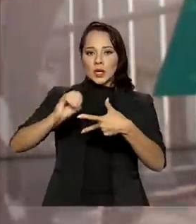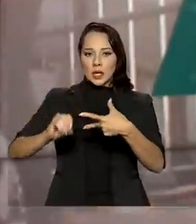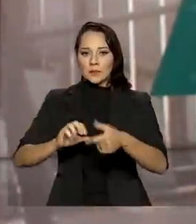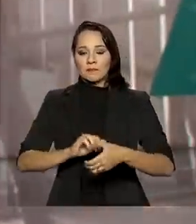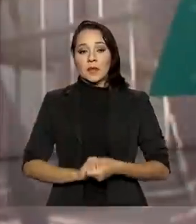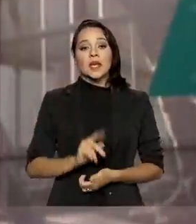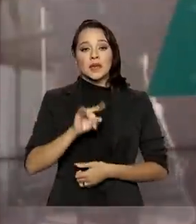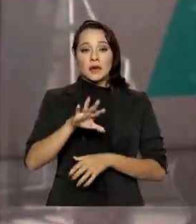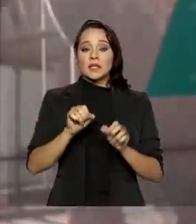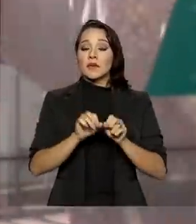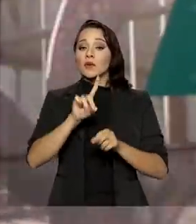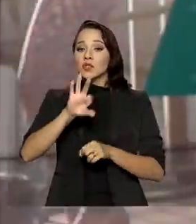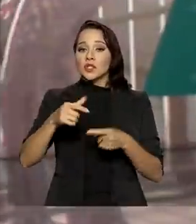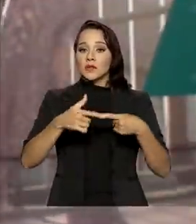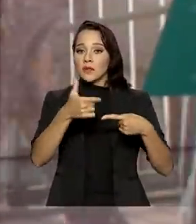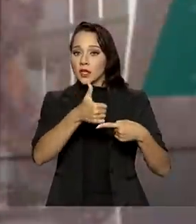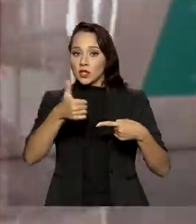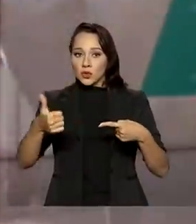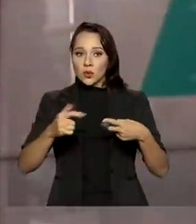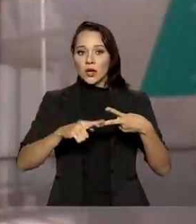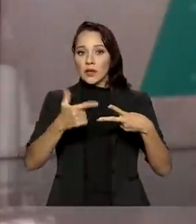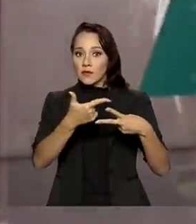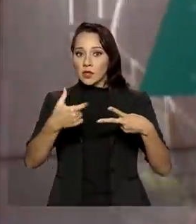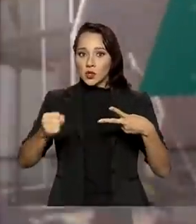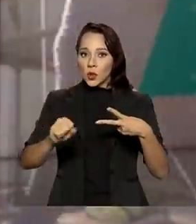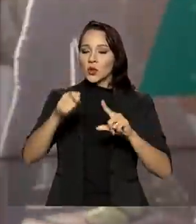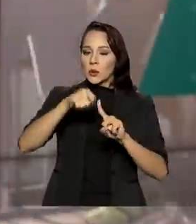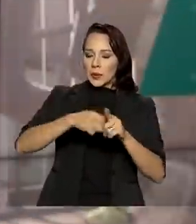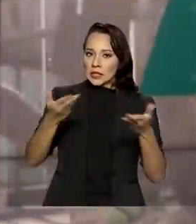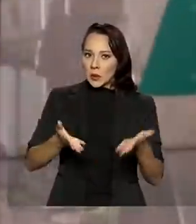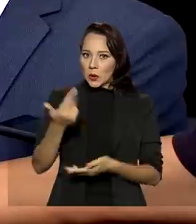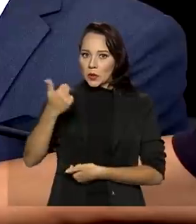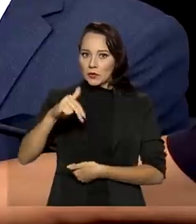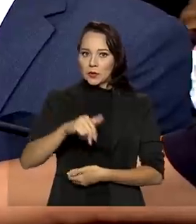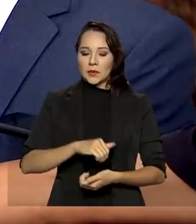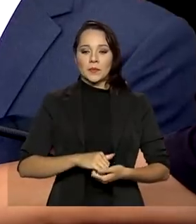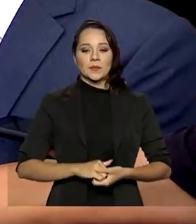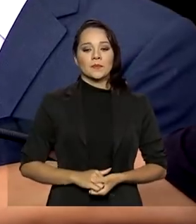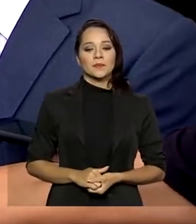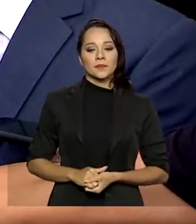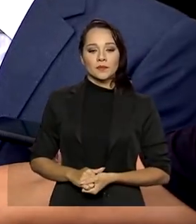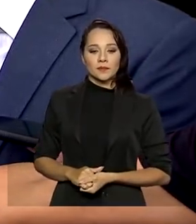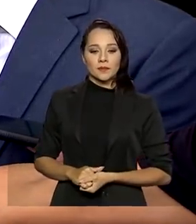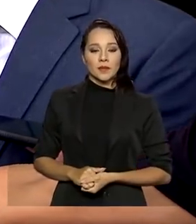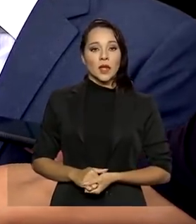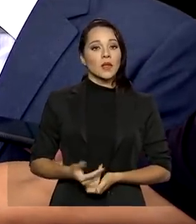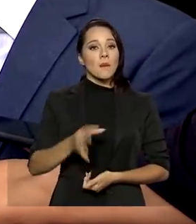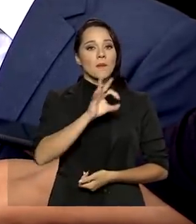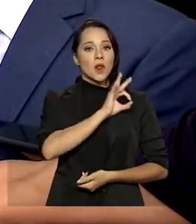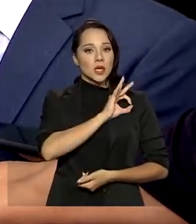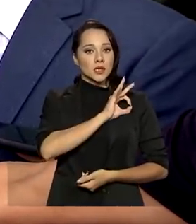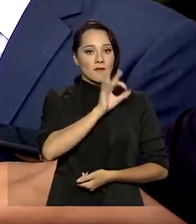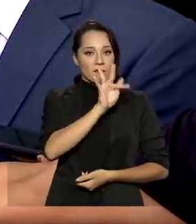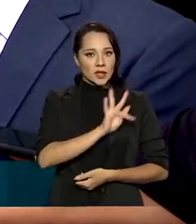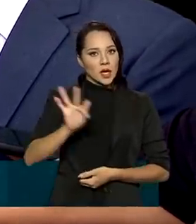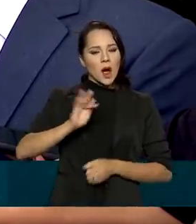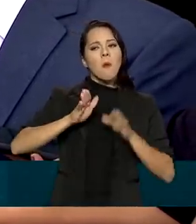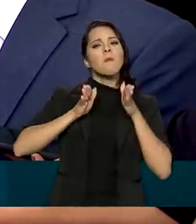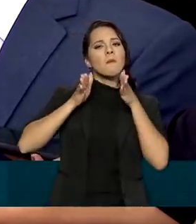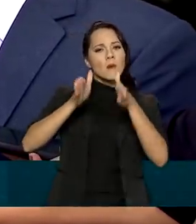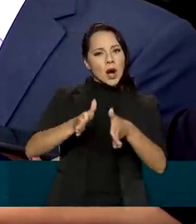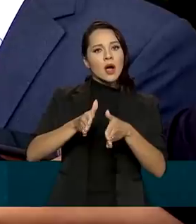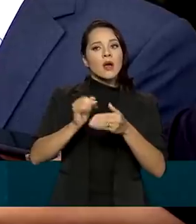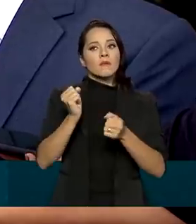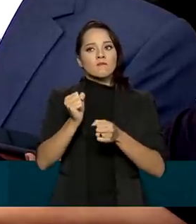do Enem, que serão realizadas nos dias 21 e 28 deste mês. A Polícia Federal estará de forma presente, de forma